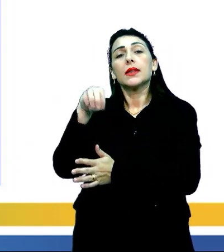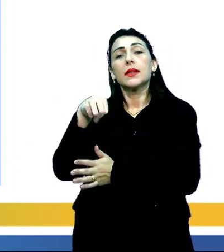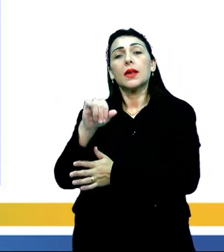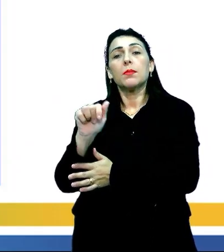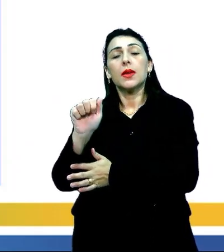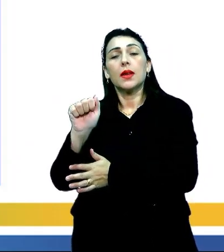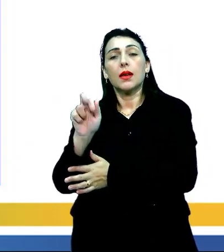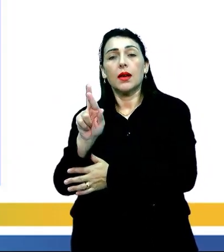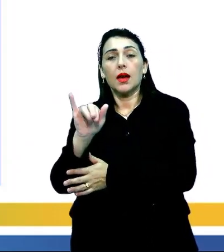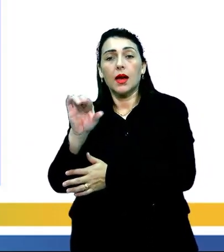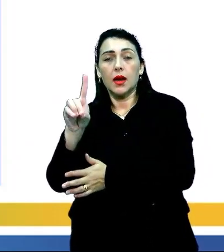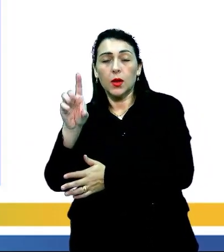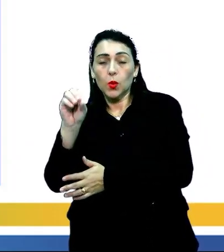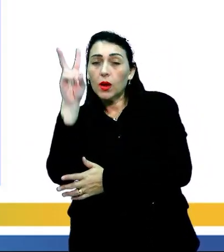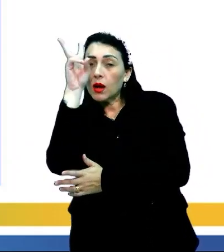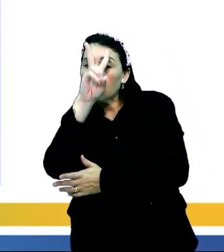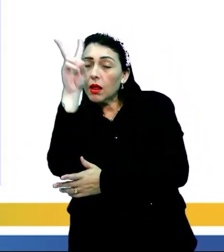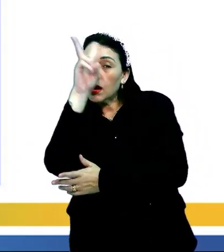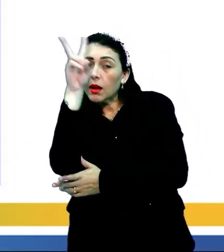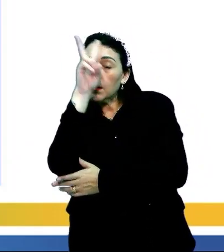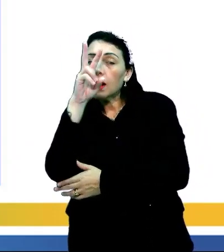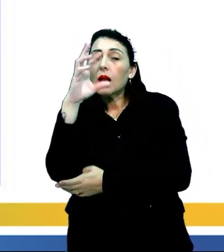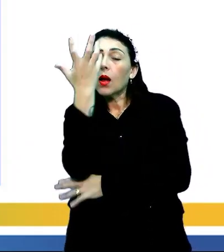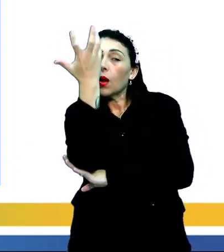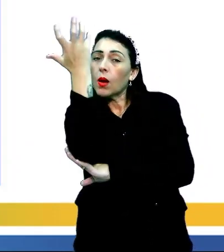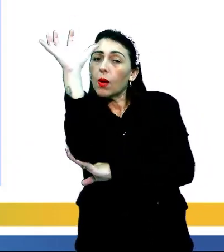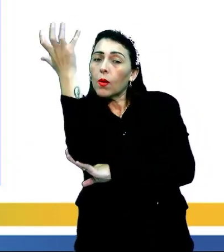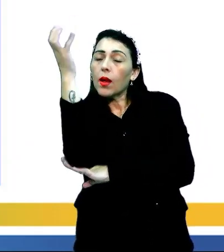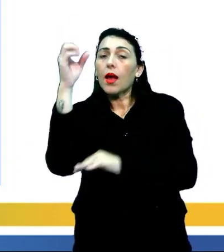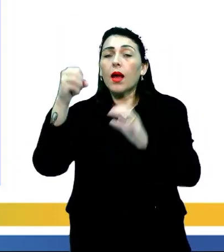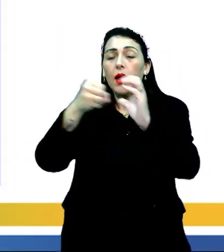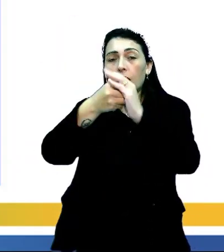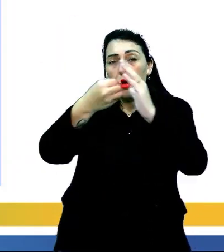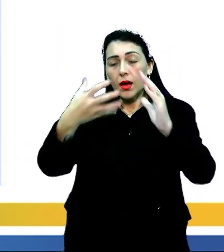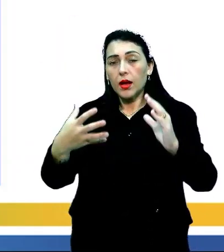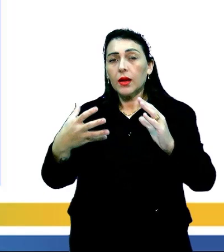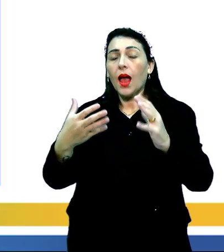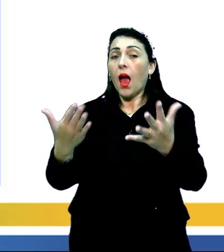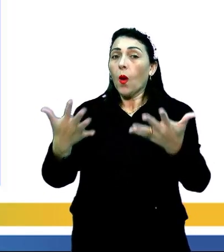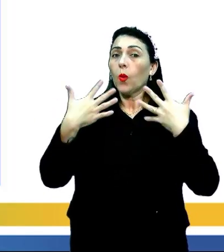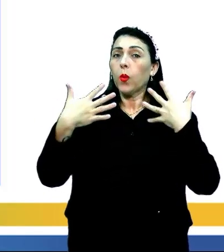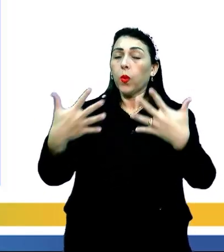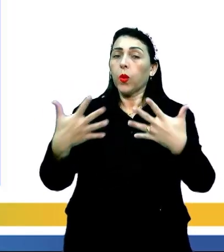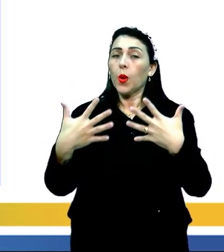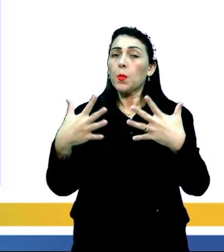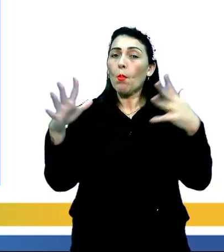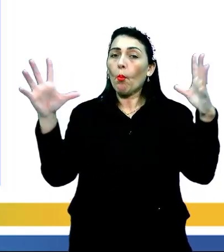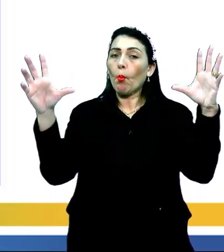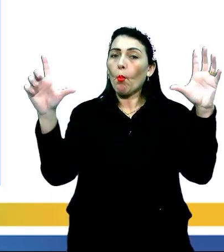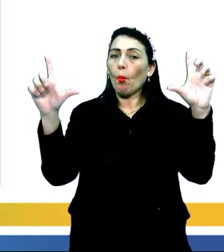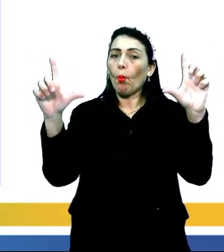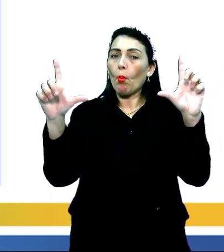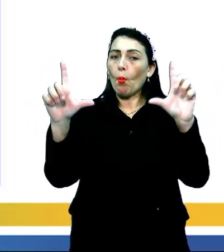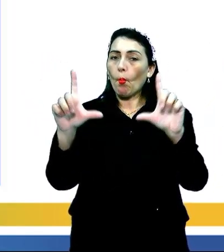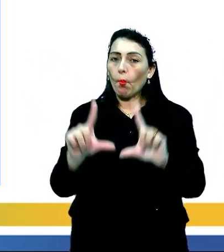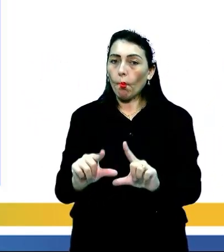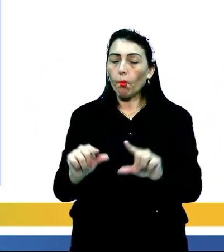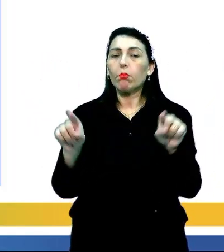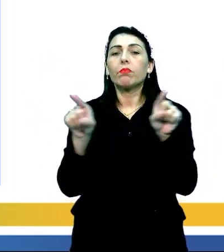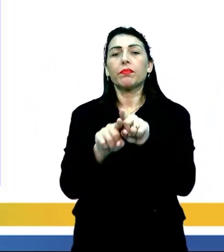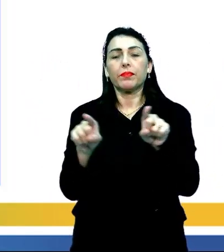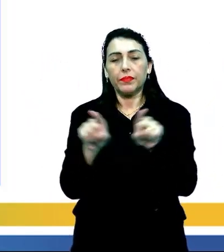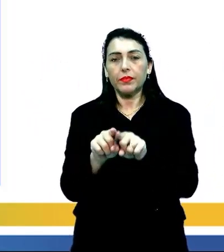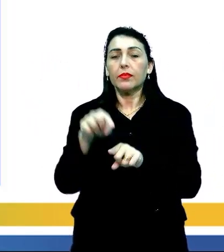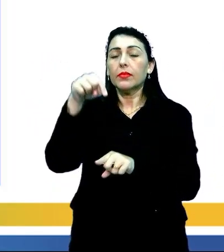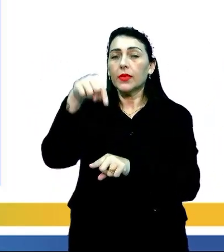lembrando que o clima semiárido, ele é um clima que tem como característica ser quente e seco, tá? E aqui também